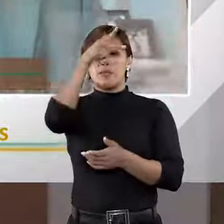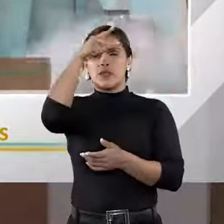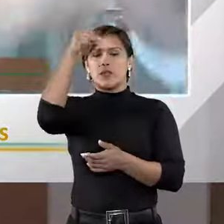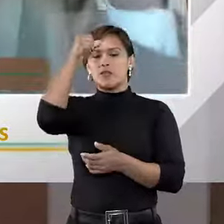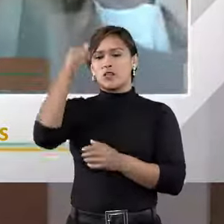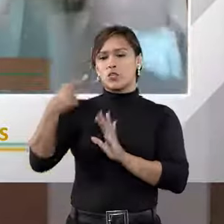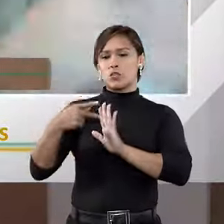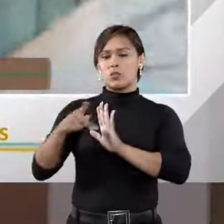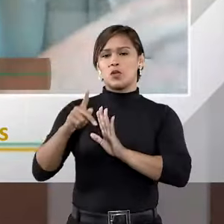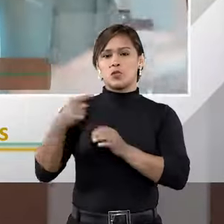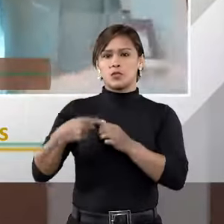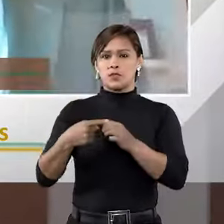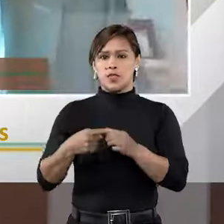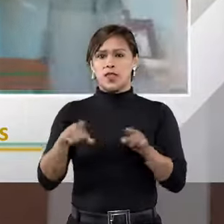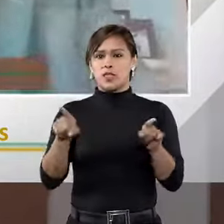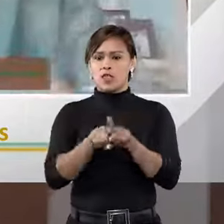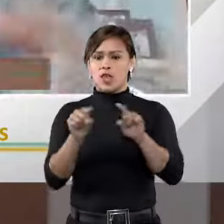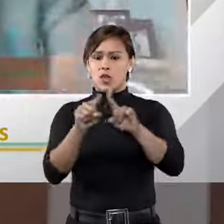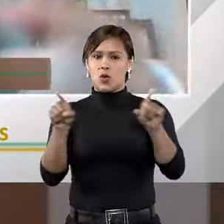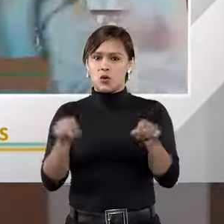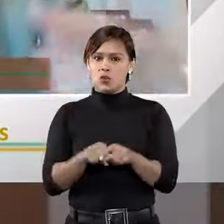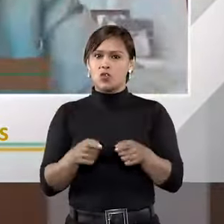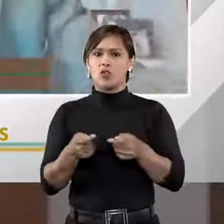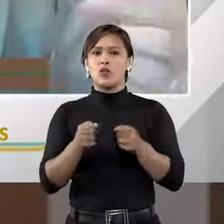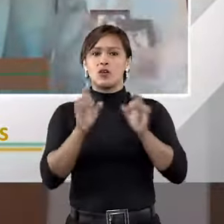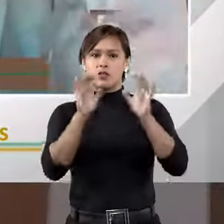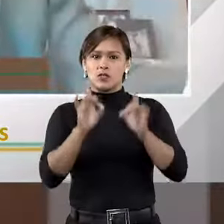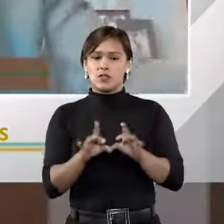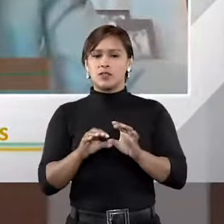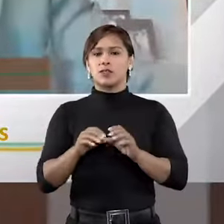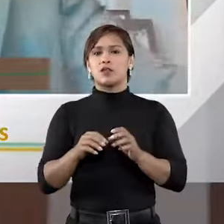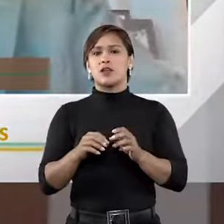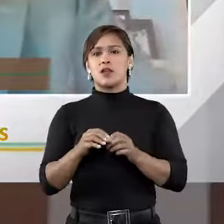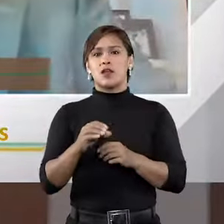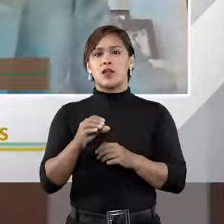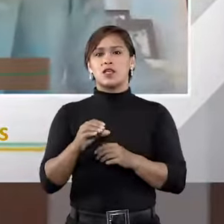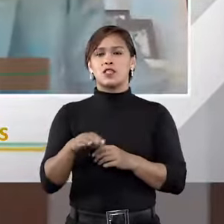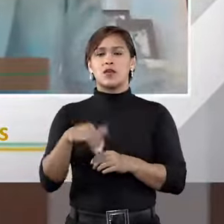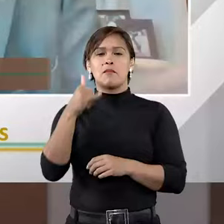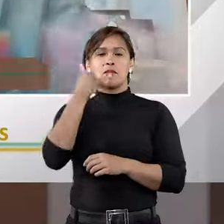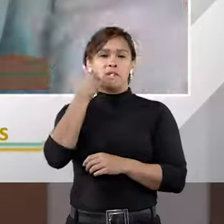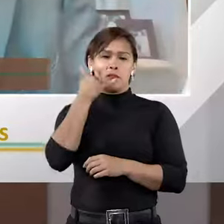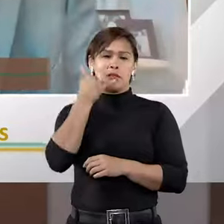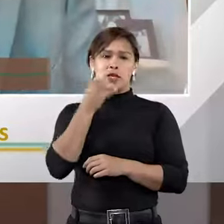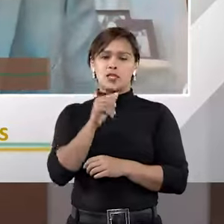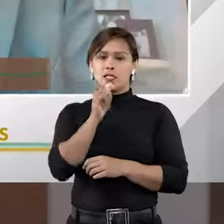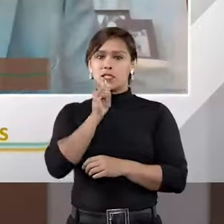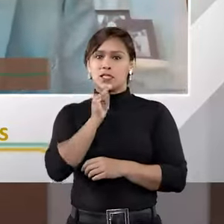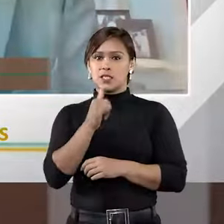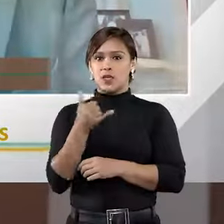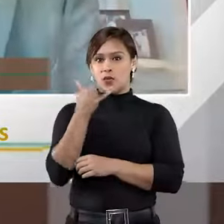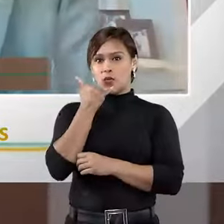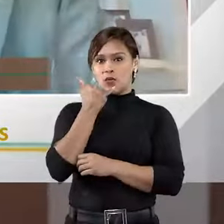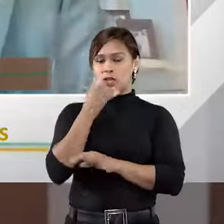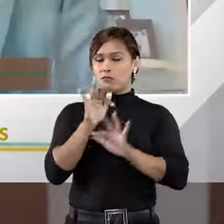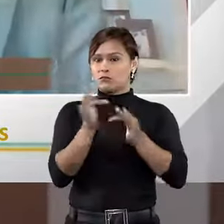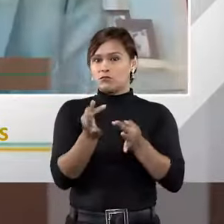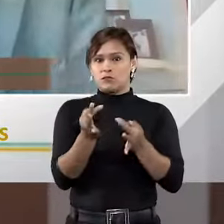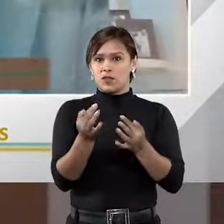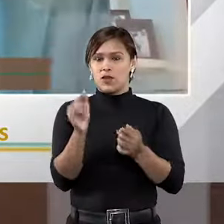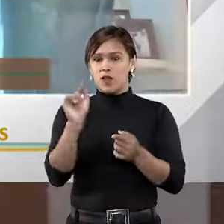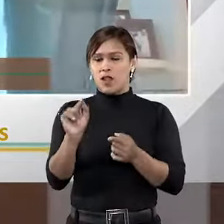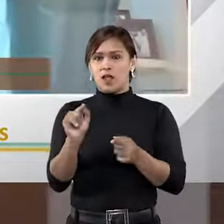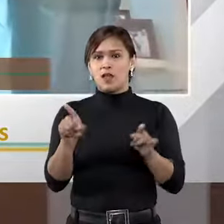Lisboa, há uma Câmara especializada para disputas de consumidores de serviços telefônicos, para ficar aqui num exemplo simples.